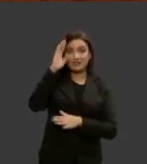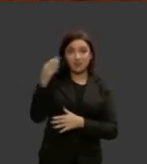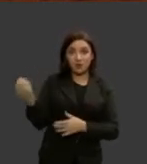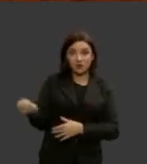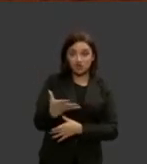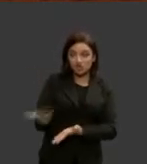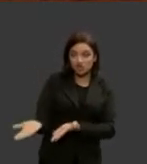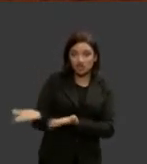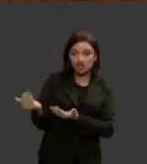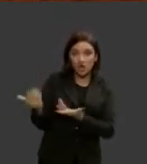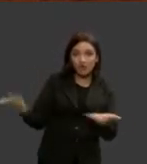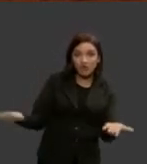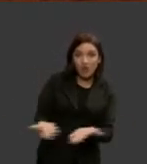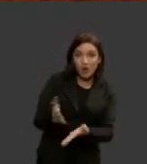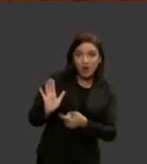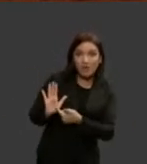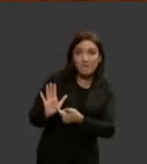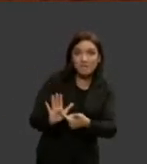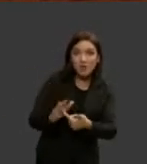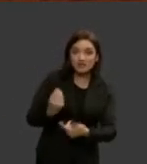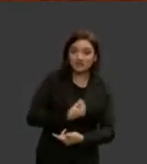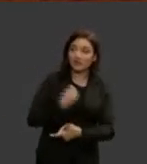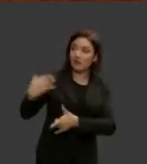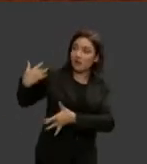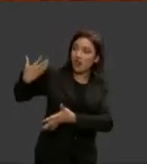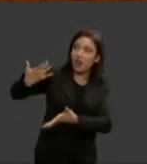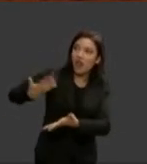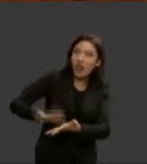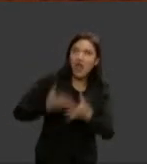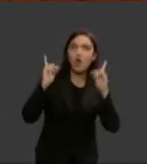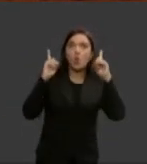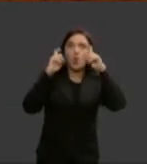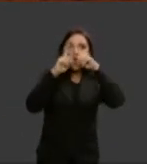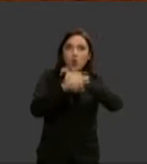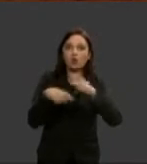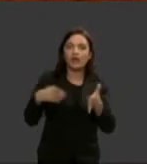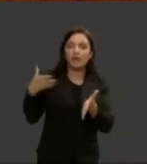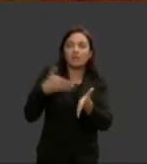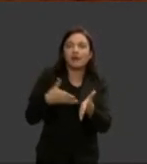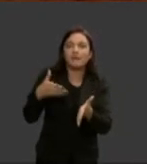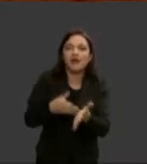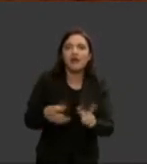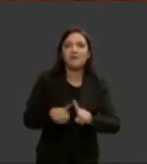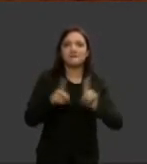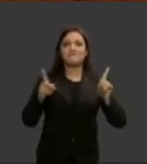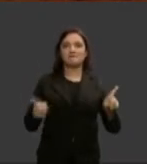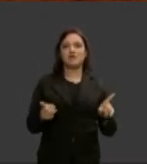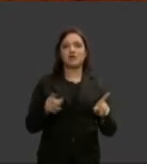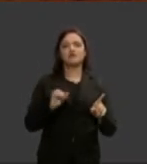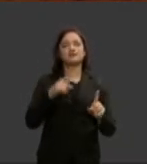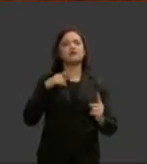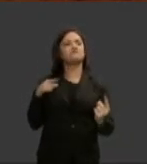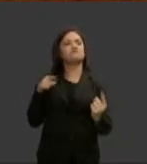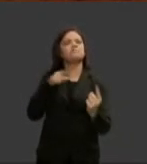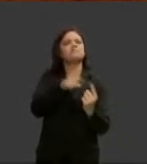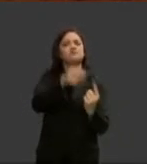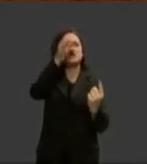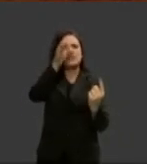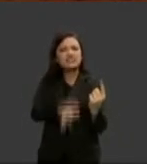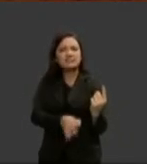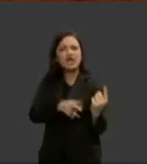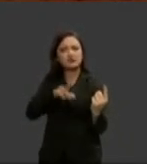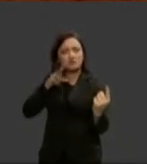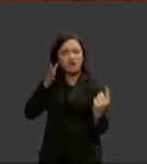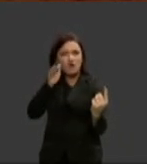que a jornada é dura há muitos obstáculos mas quando se tem o ideal a chegada